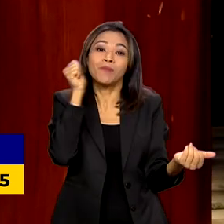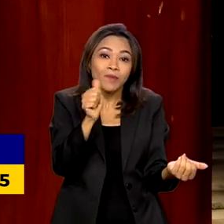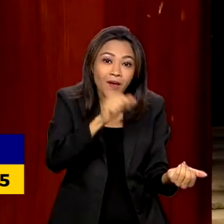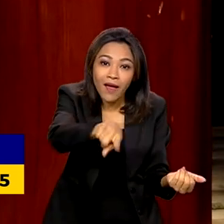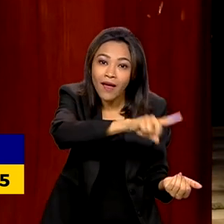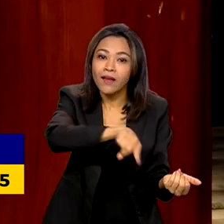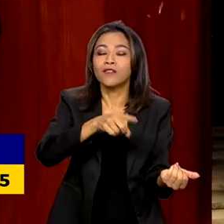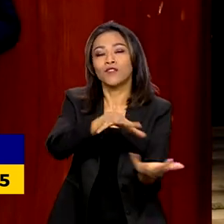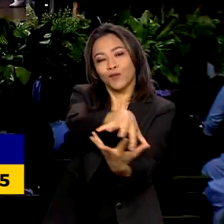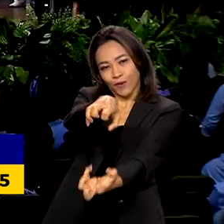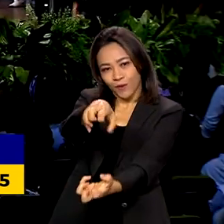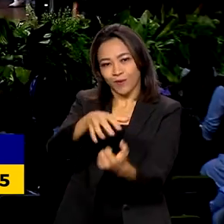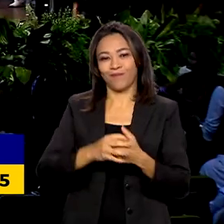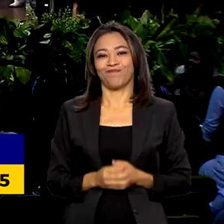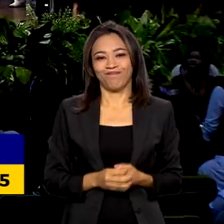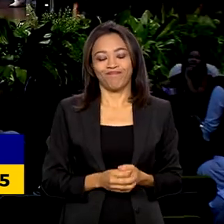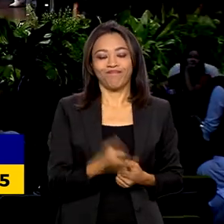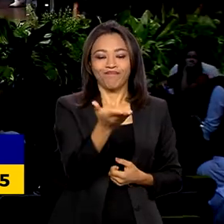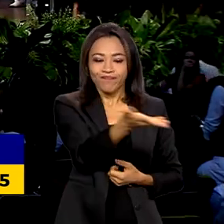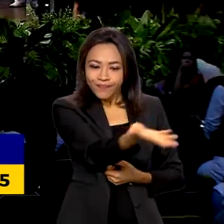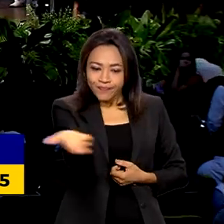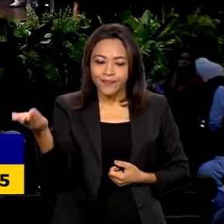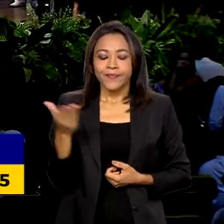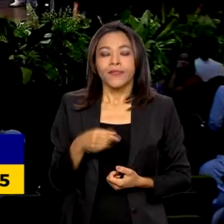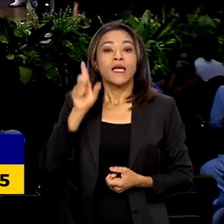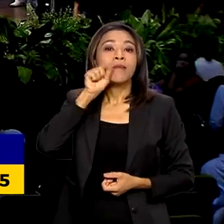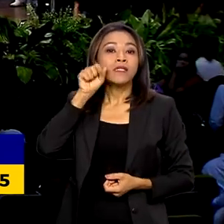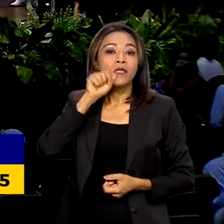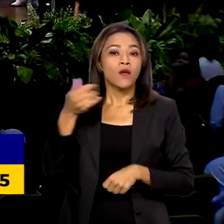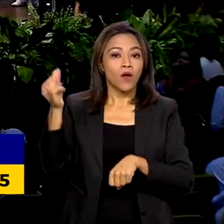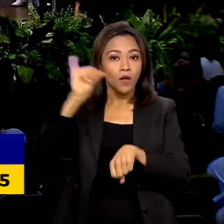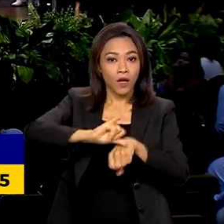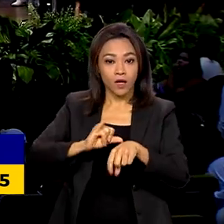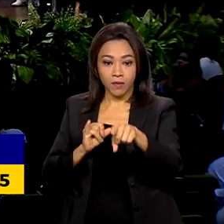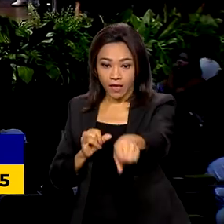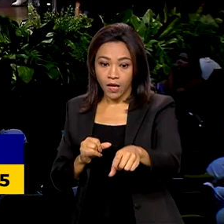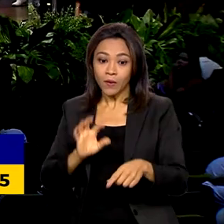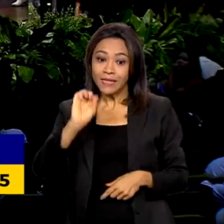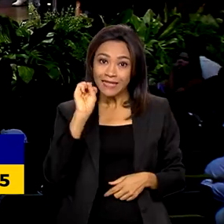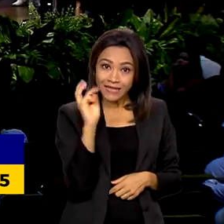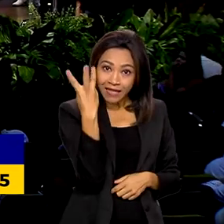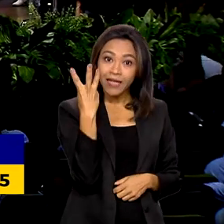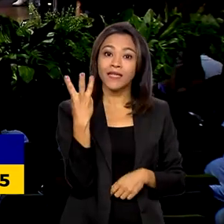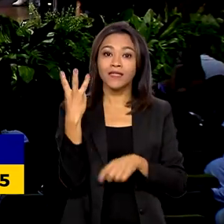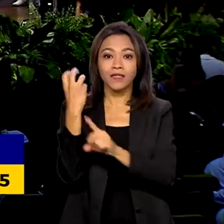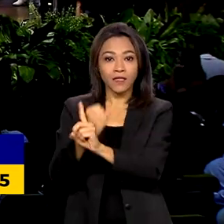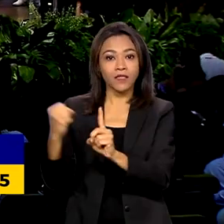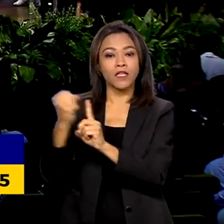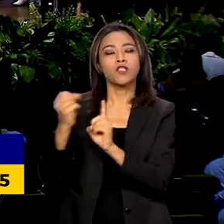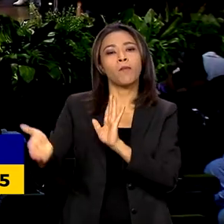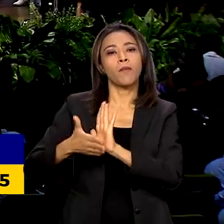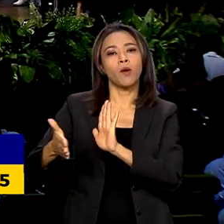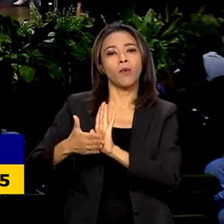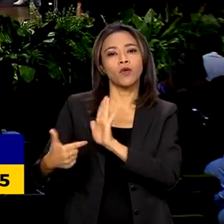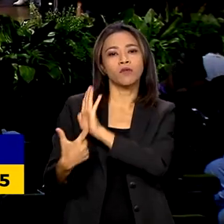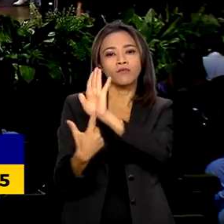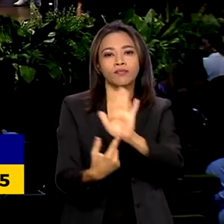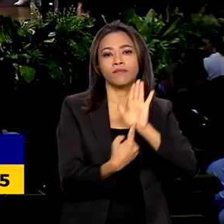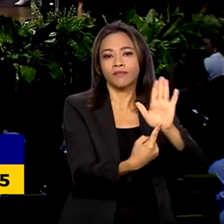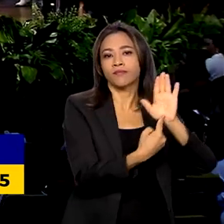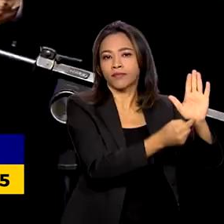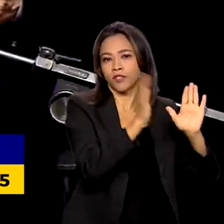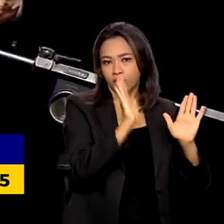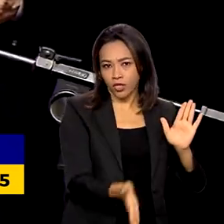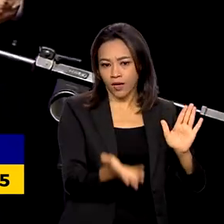mulheres, para os idosos. Em Maceió, três entidades da sociedade civil já apresentaram propostas na plenária estadual de